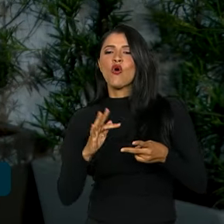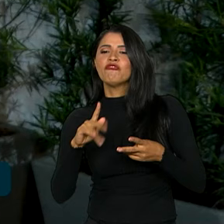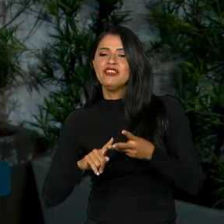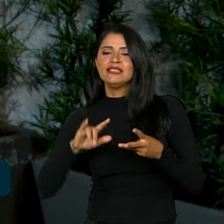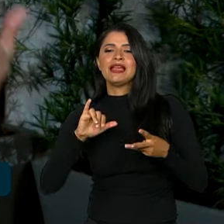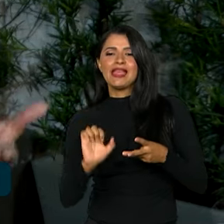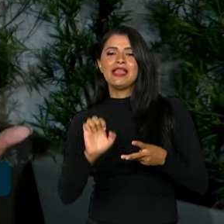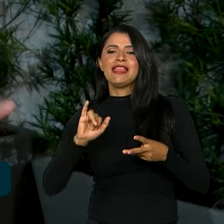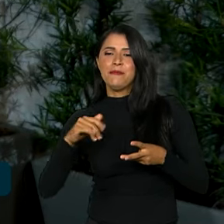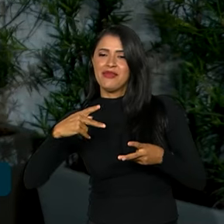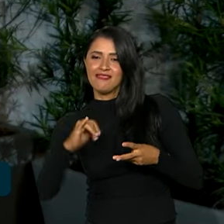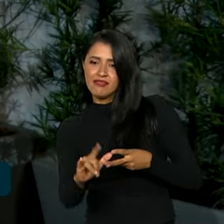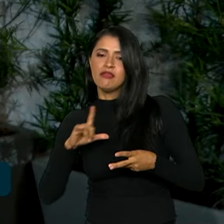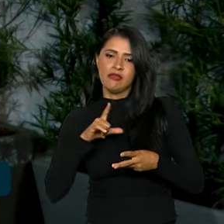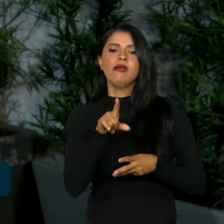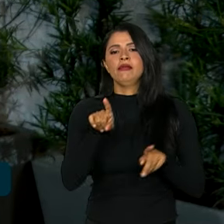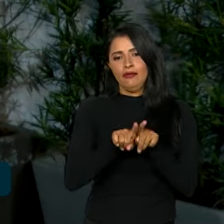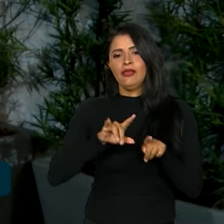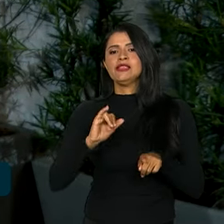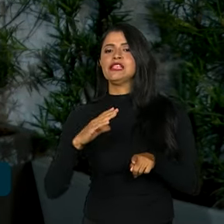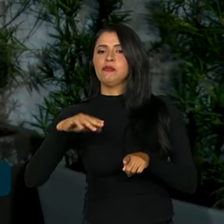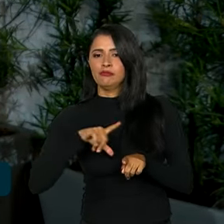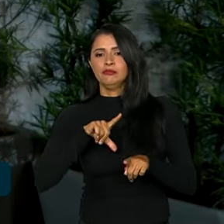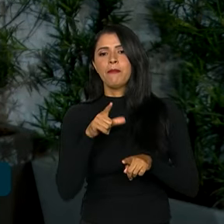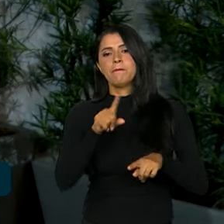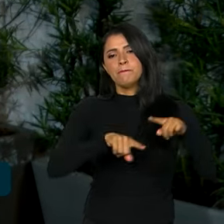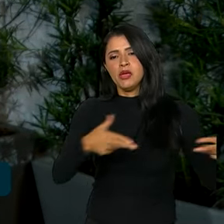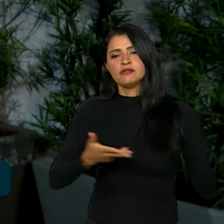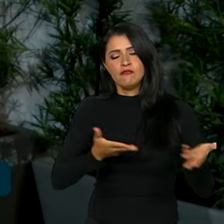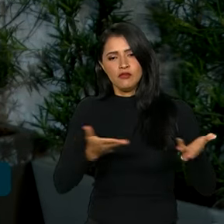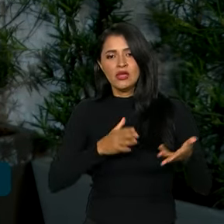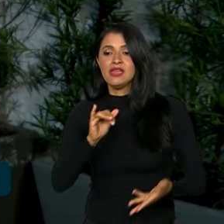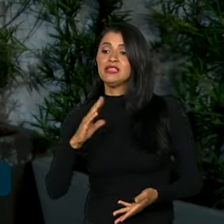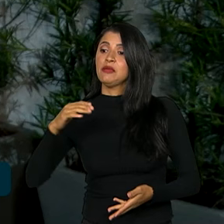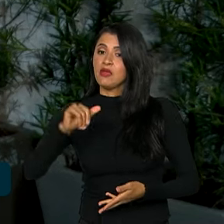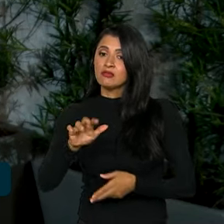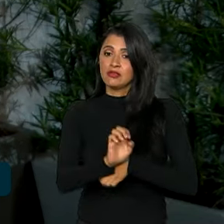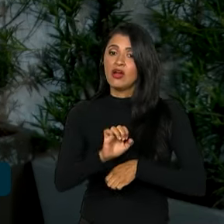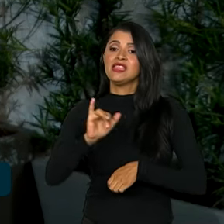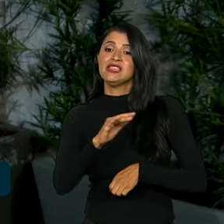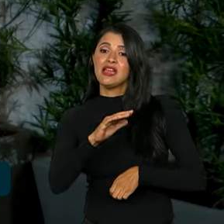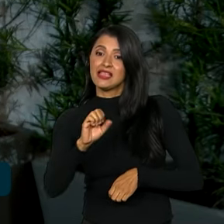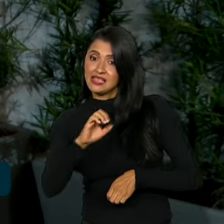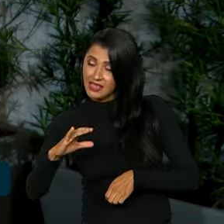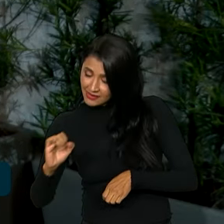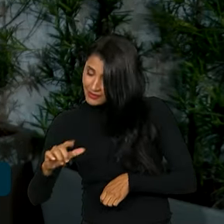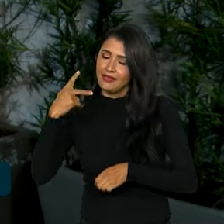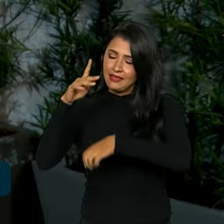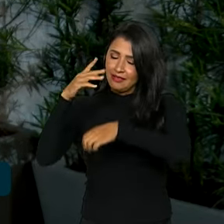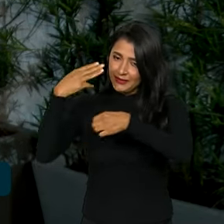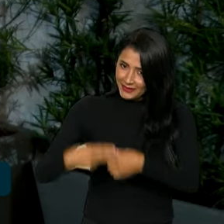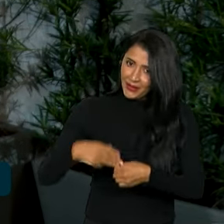contribuição, a contribuição sobre bens e serviços. E unifica também o ICMS estadual e o ISS municipal em um único